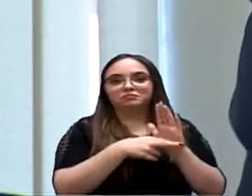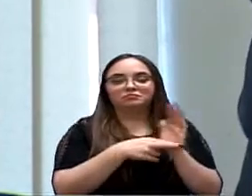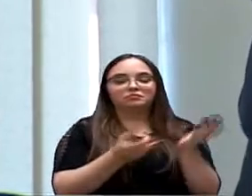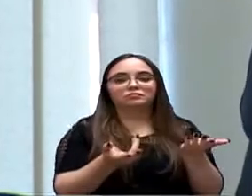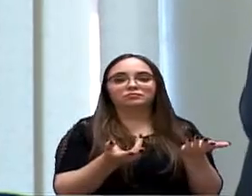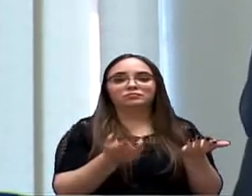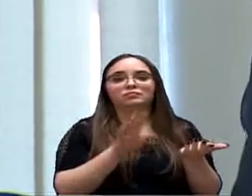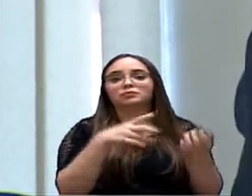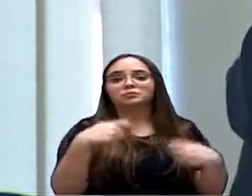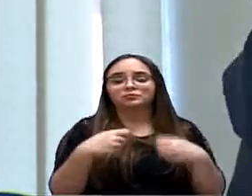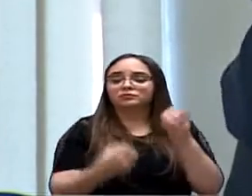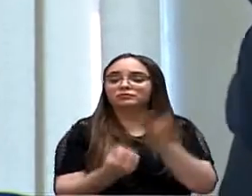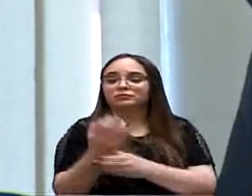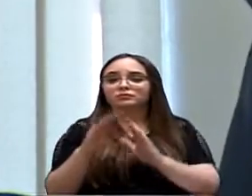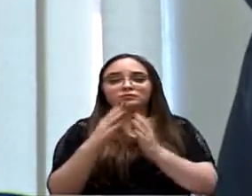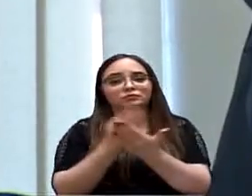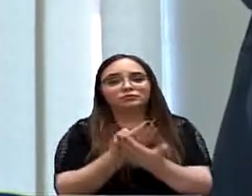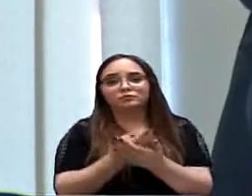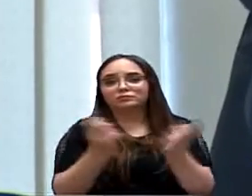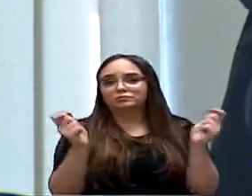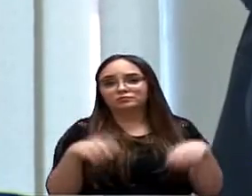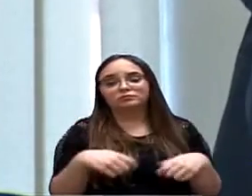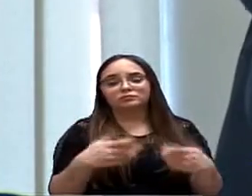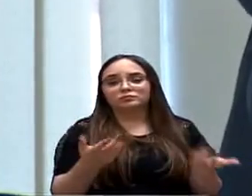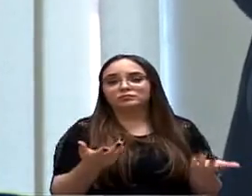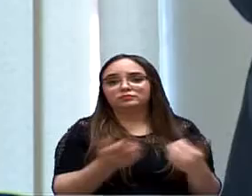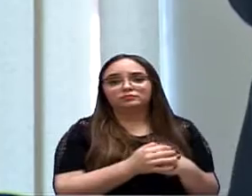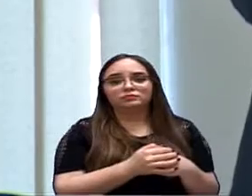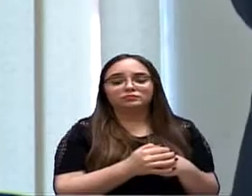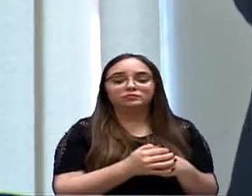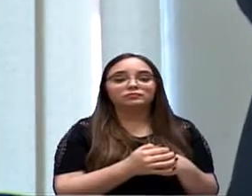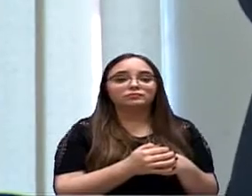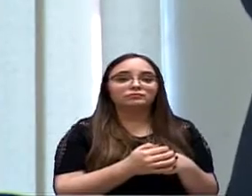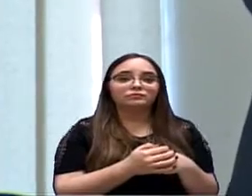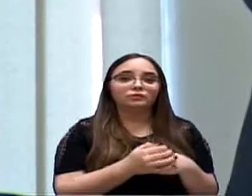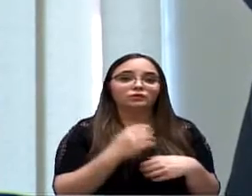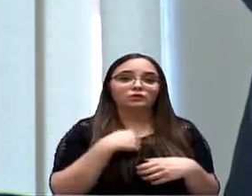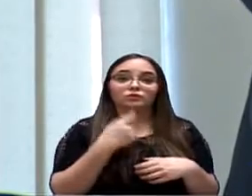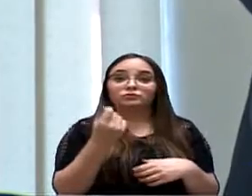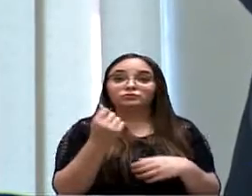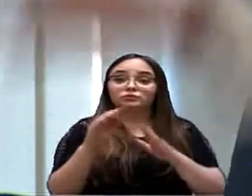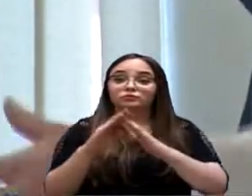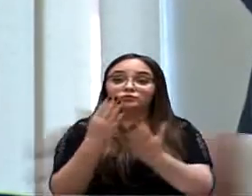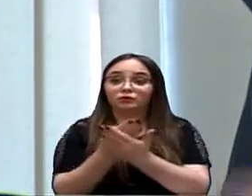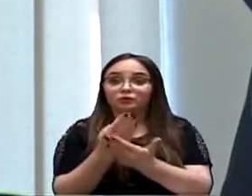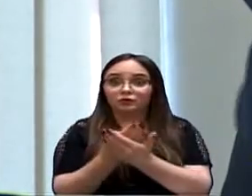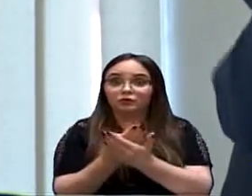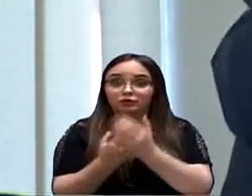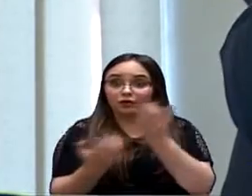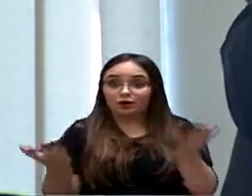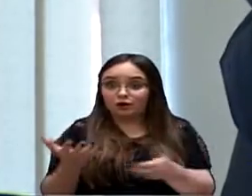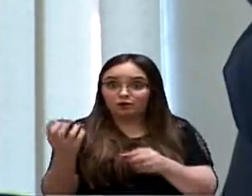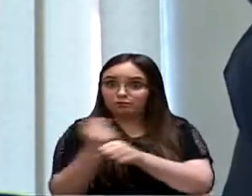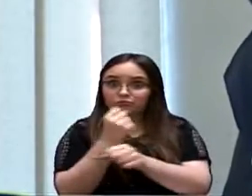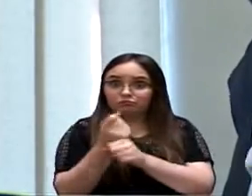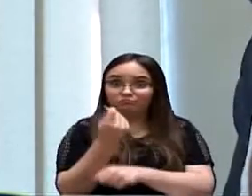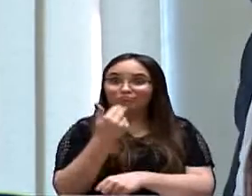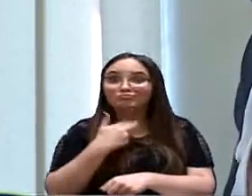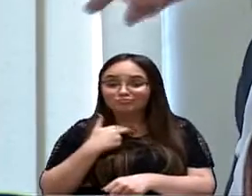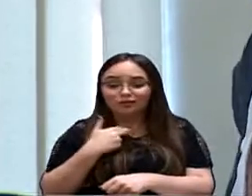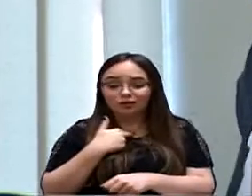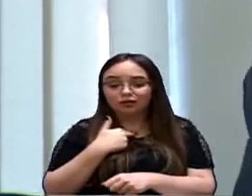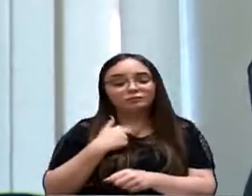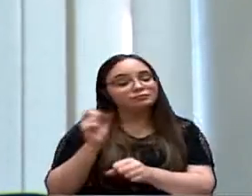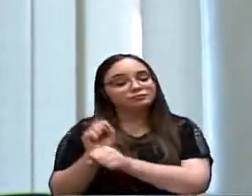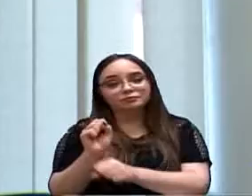preciso aqui. Não dá para impactar. Eu não tenho dinheiro para construir essa escola agora. Então, eu ponho o morador sem escola para ficar transportando as